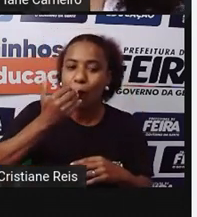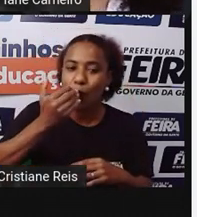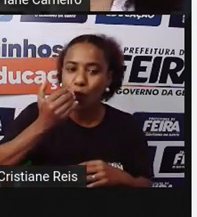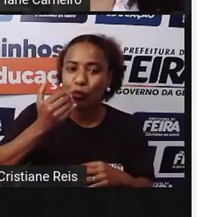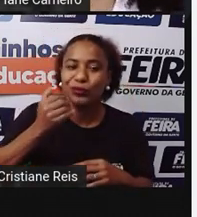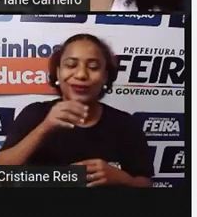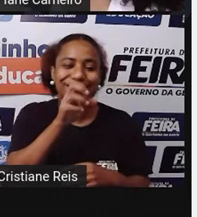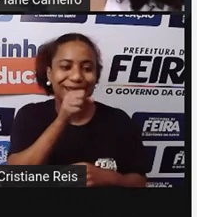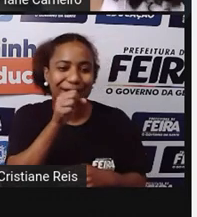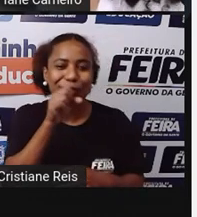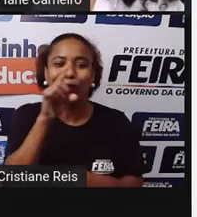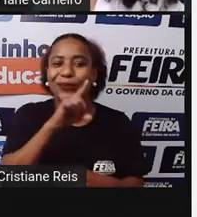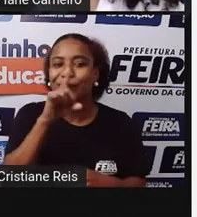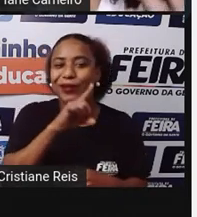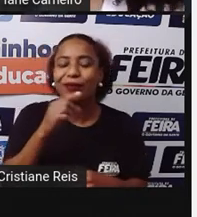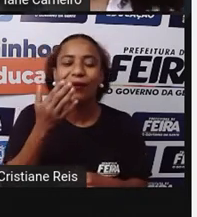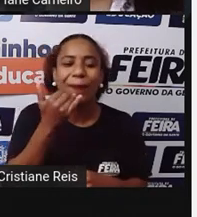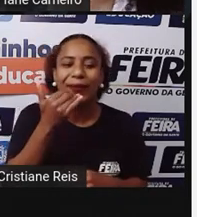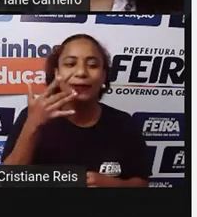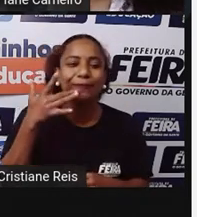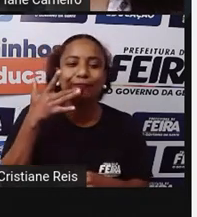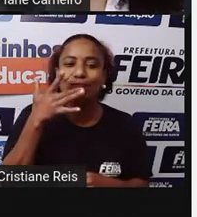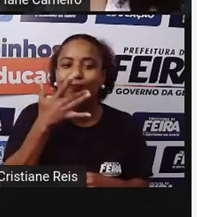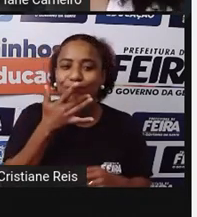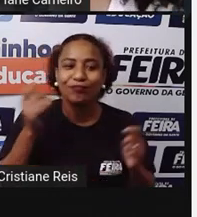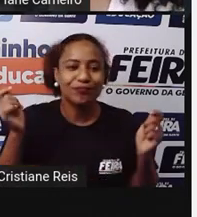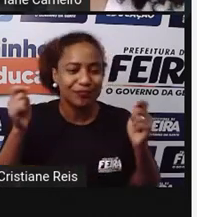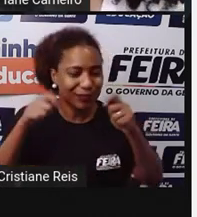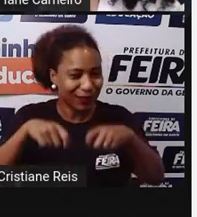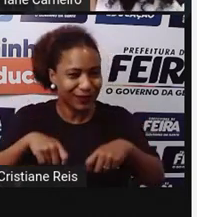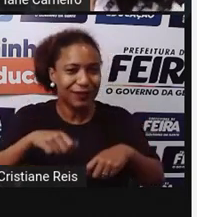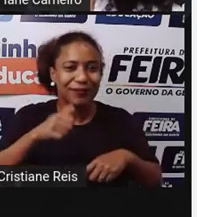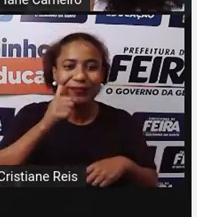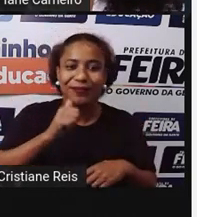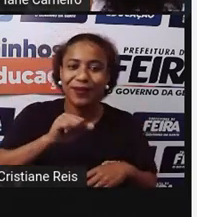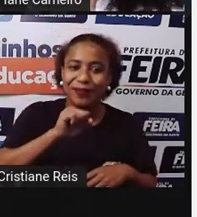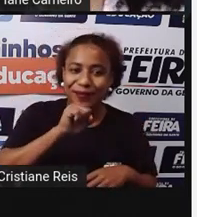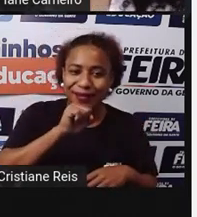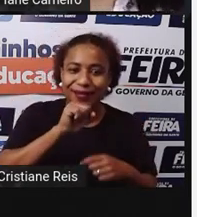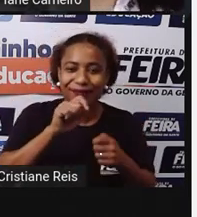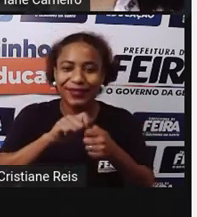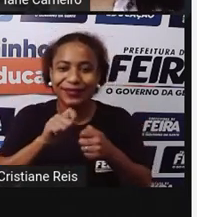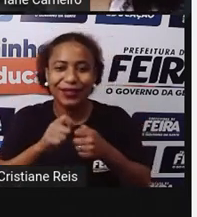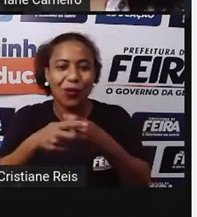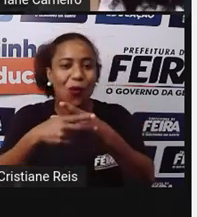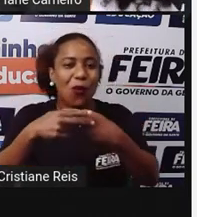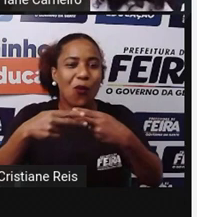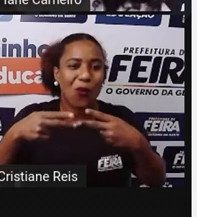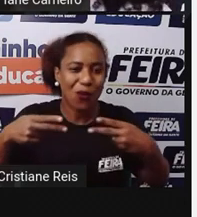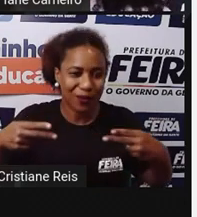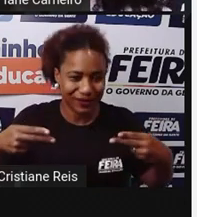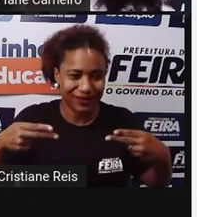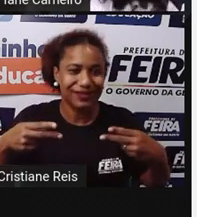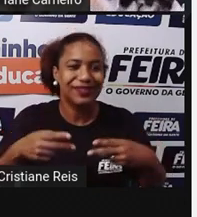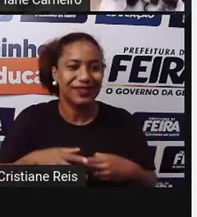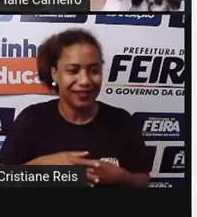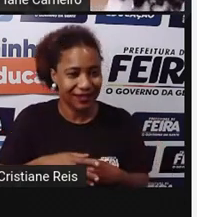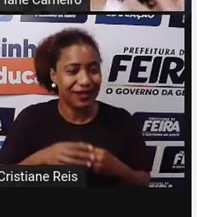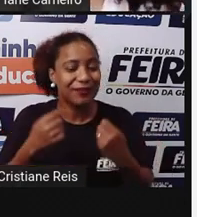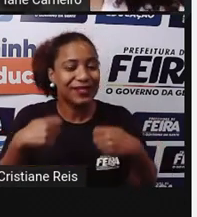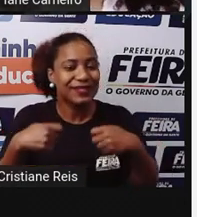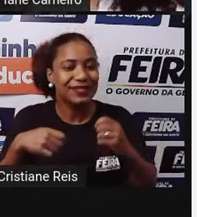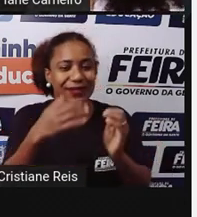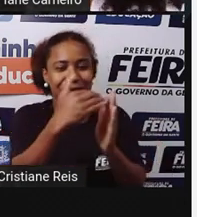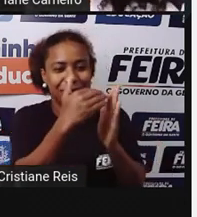sábado Domingo Né? Você pode Ajudar a mamãe Quais são os ingredientes Que a senhora vai precisar E aí coloca E